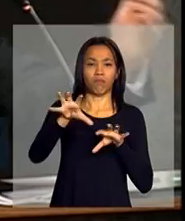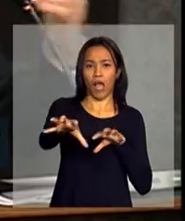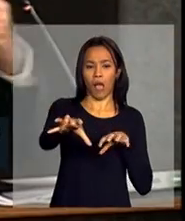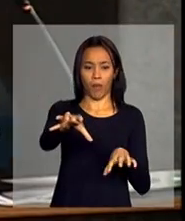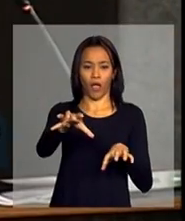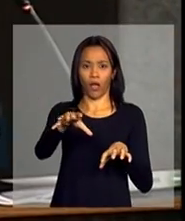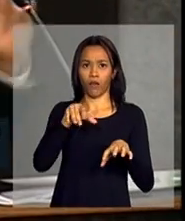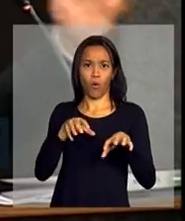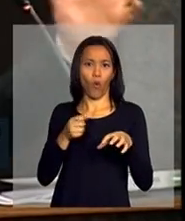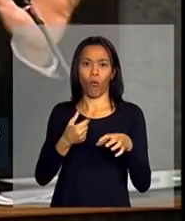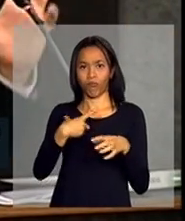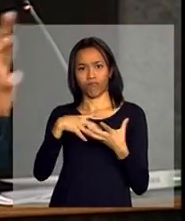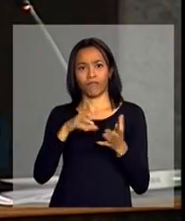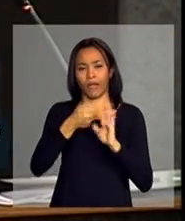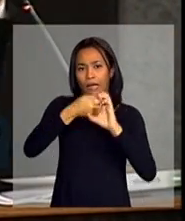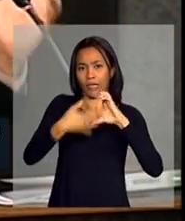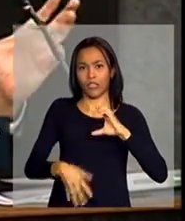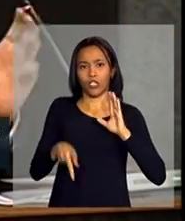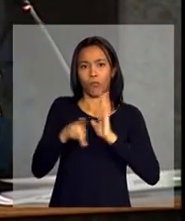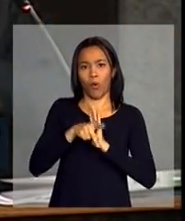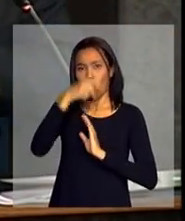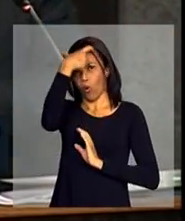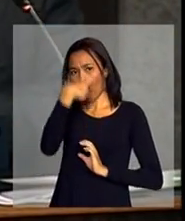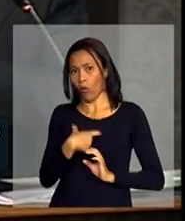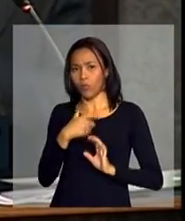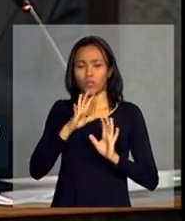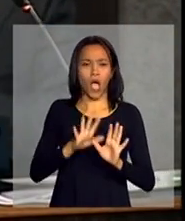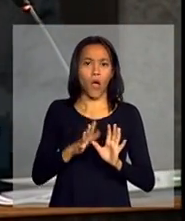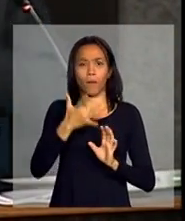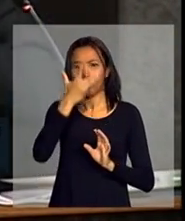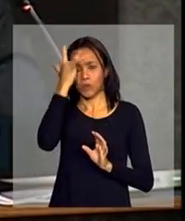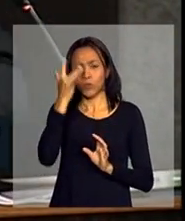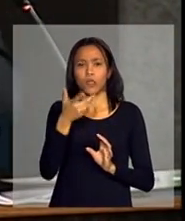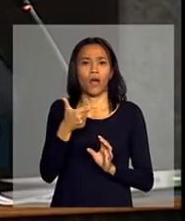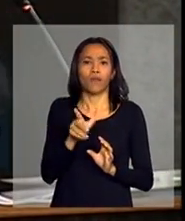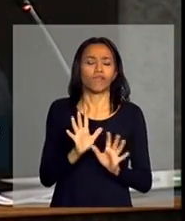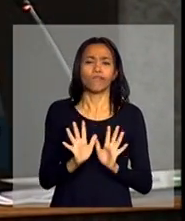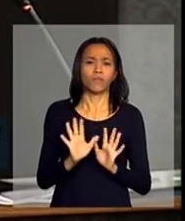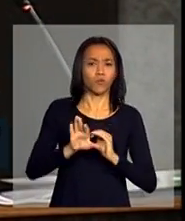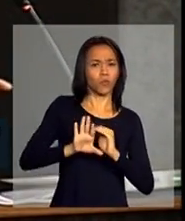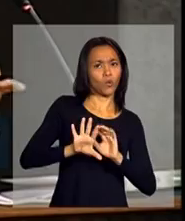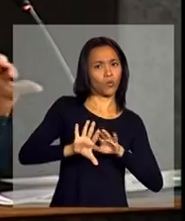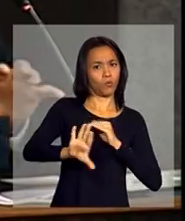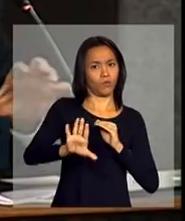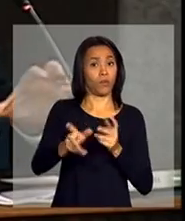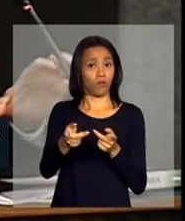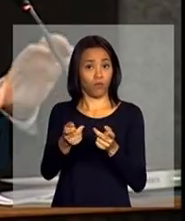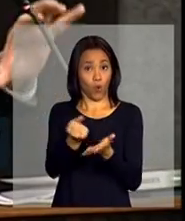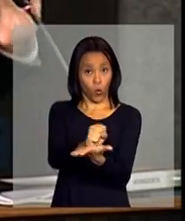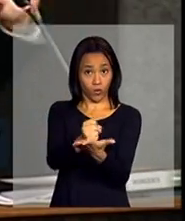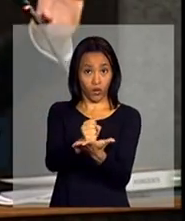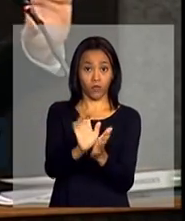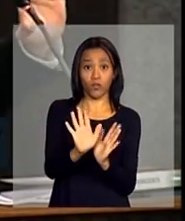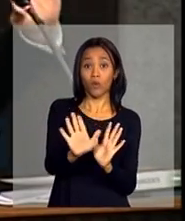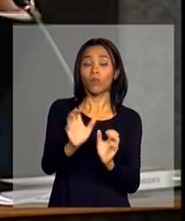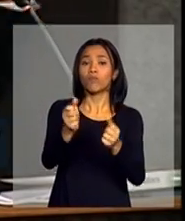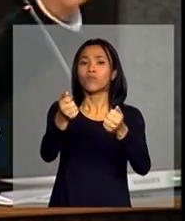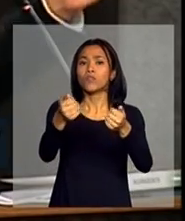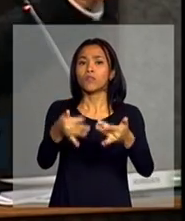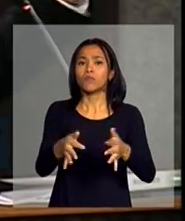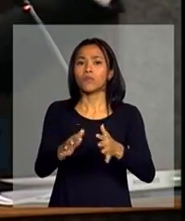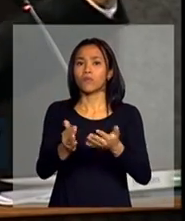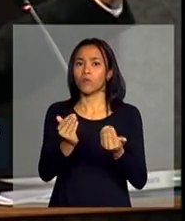características pessoais, também de... Não, quem tem educação tem um negócio menor, logo... Não, não, está controlado. Então,